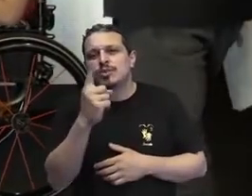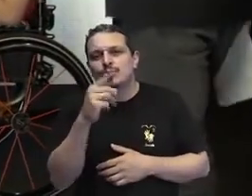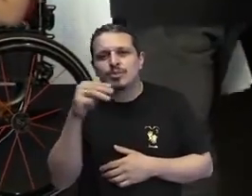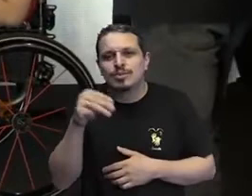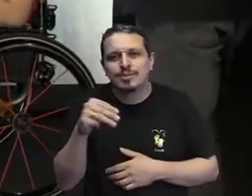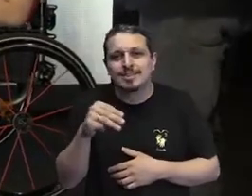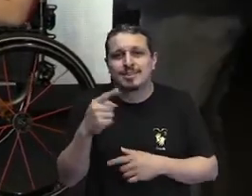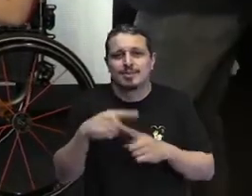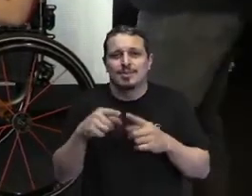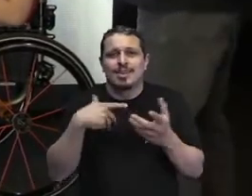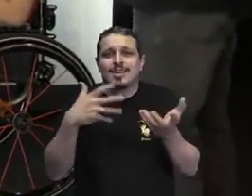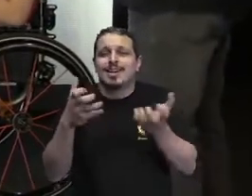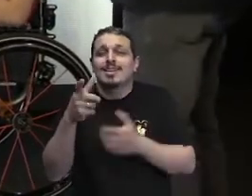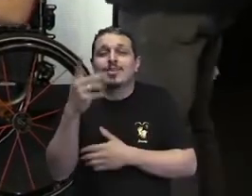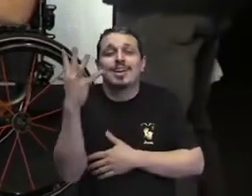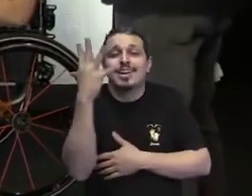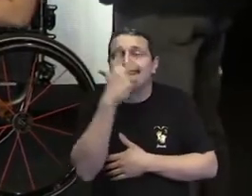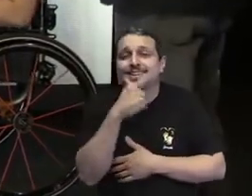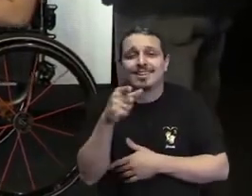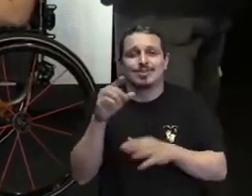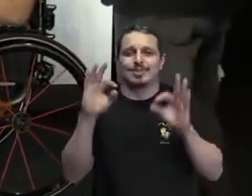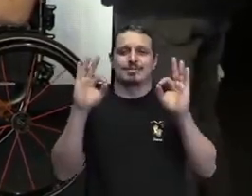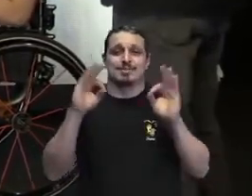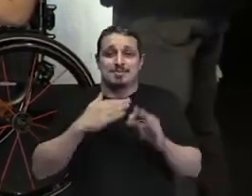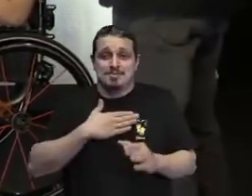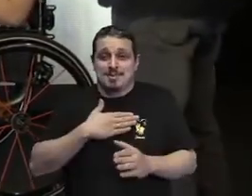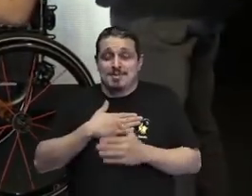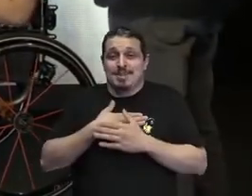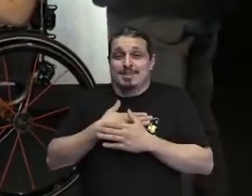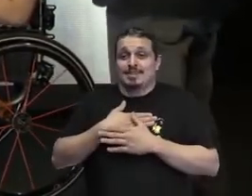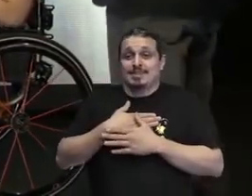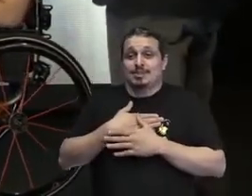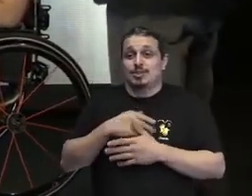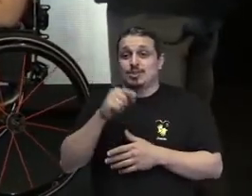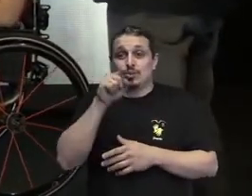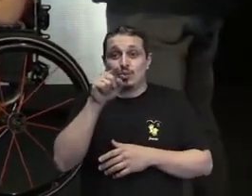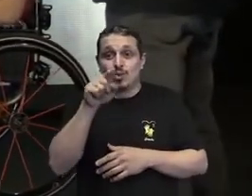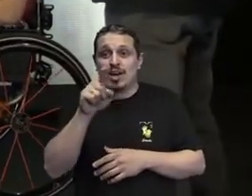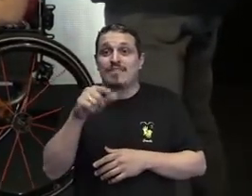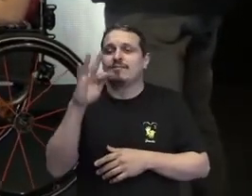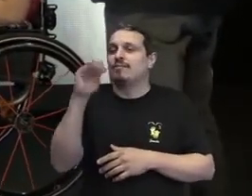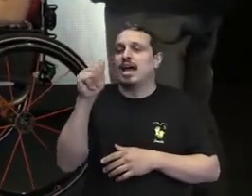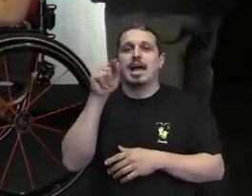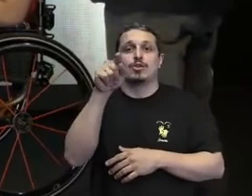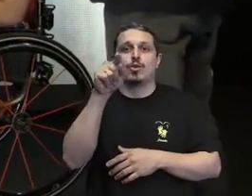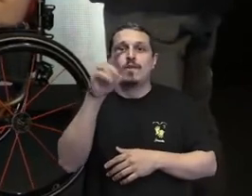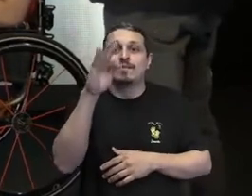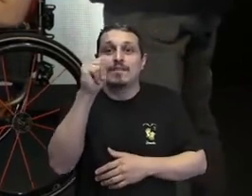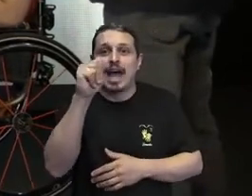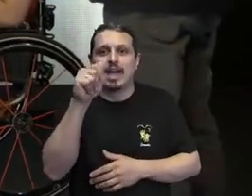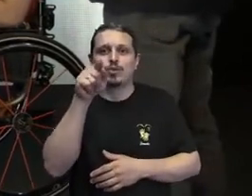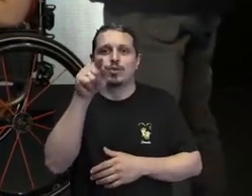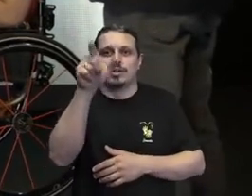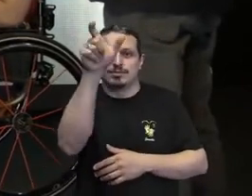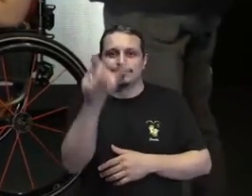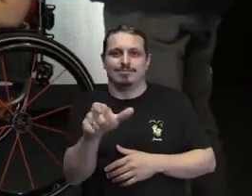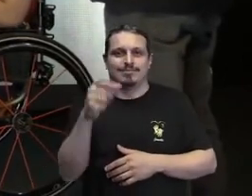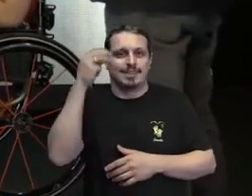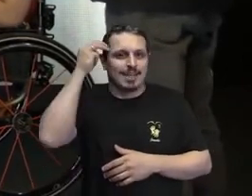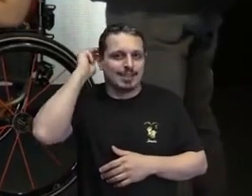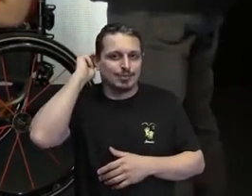Quero dizer que você é linda, maravilhosa, eu sou sua fã, e eu falo para todo mundo te seguir, viu? Um beijo. Mariana, que